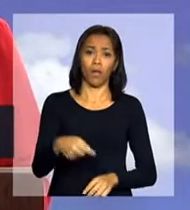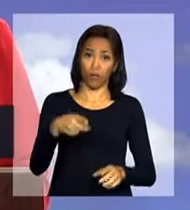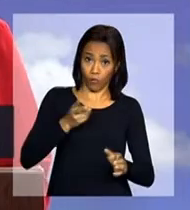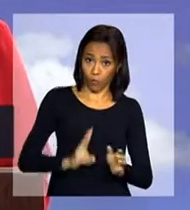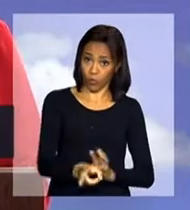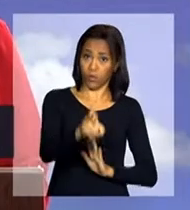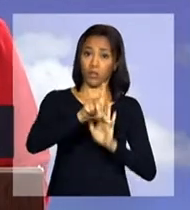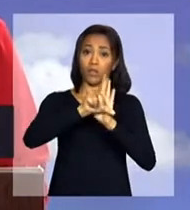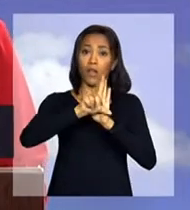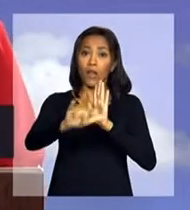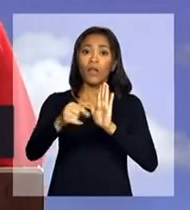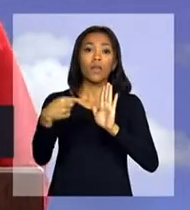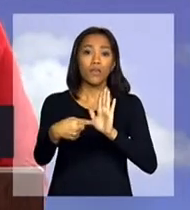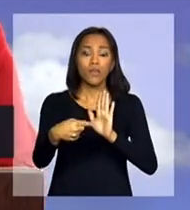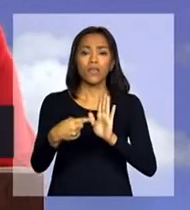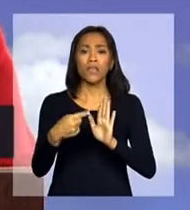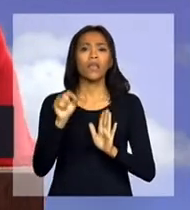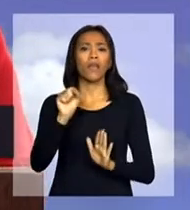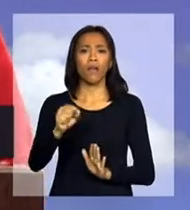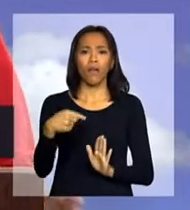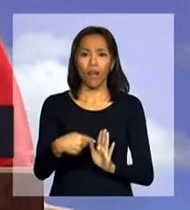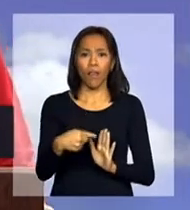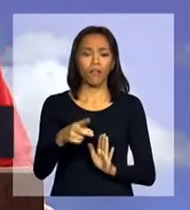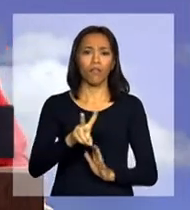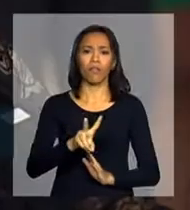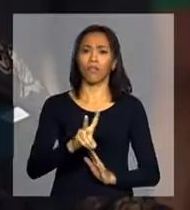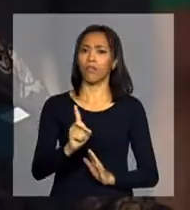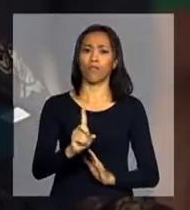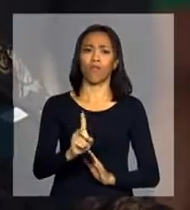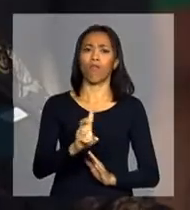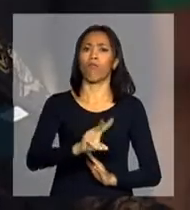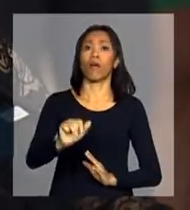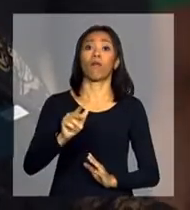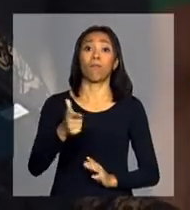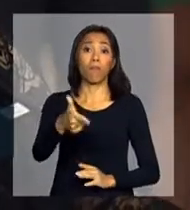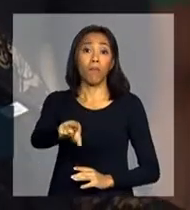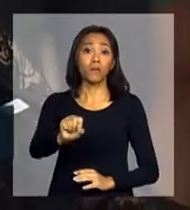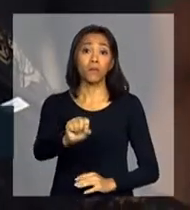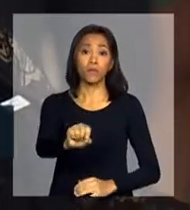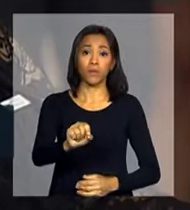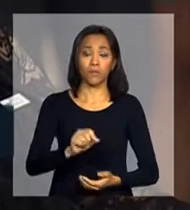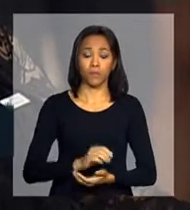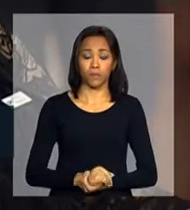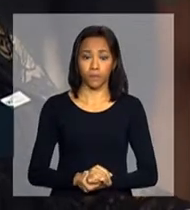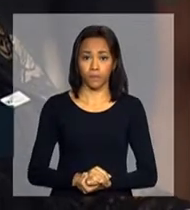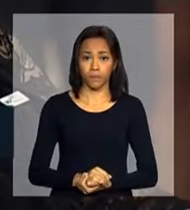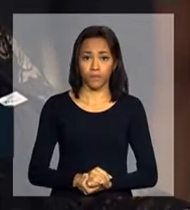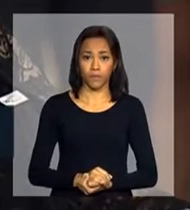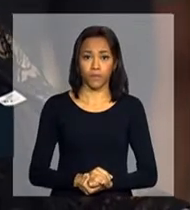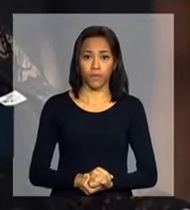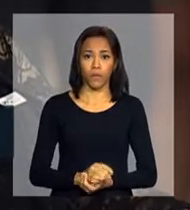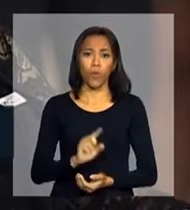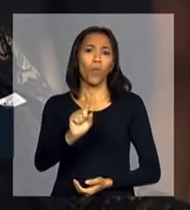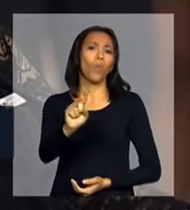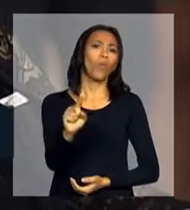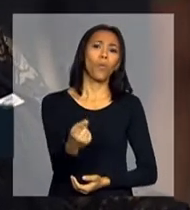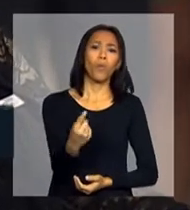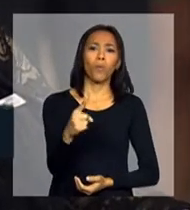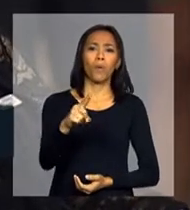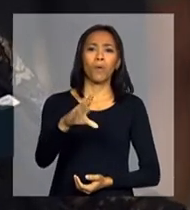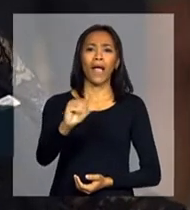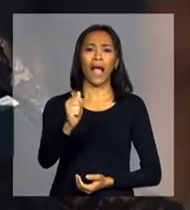no sentido de que não será mais um caso de